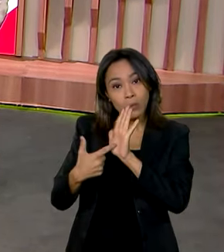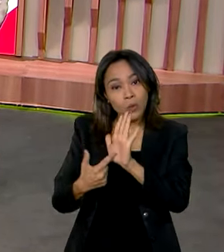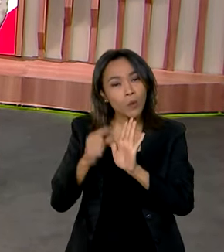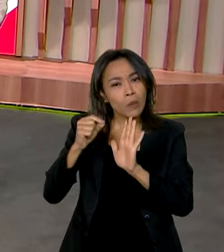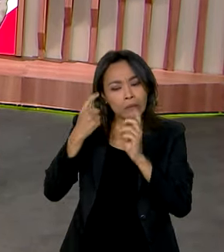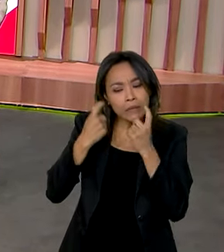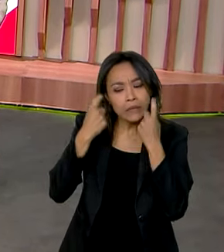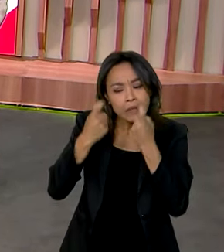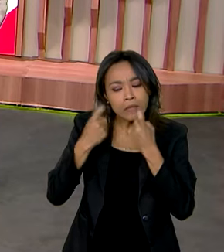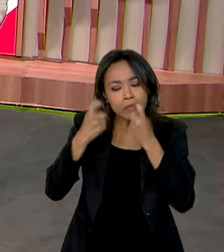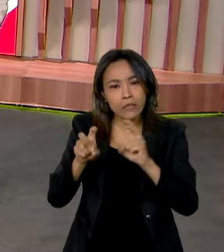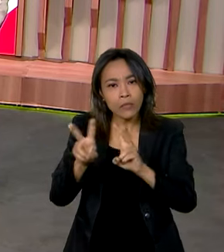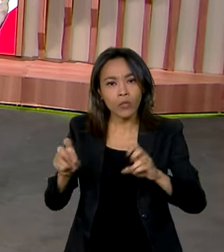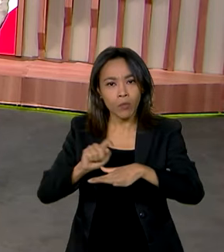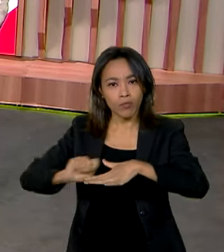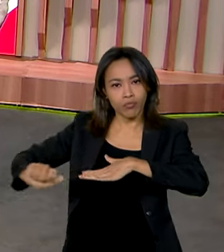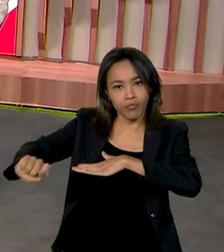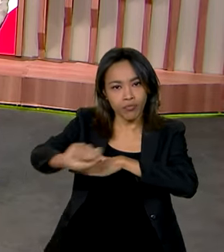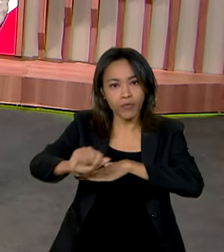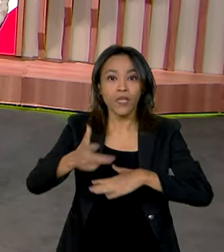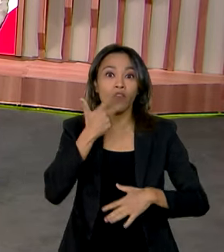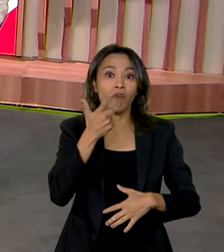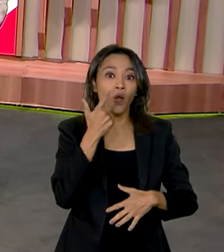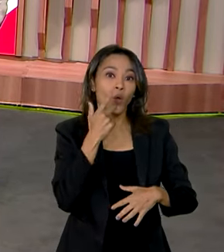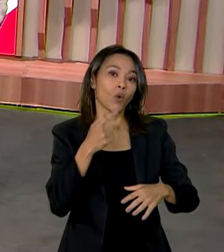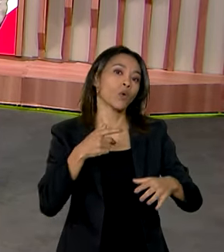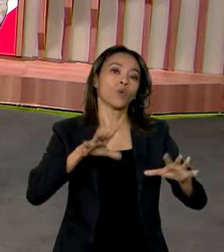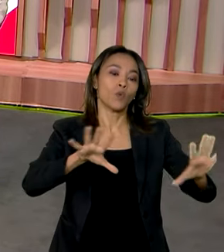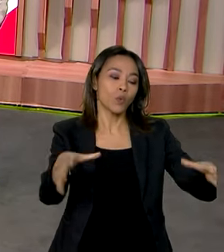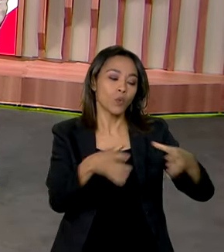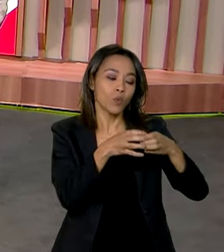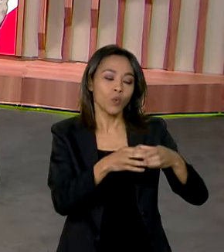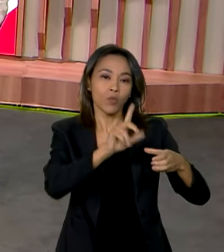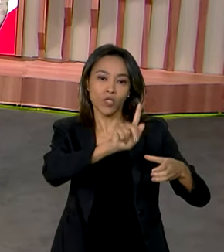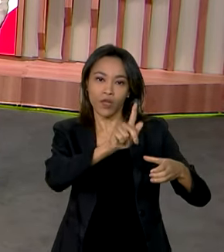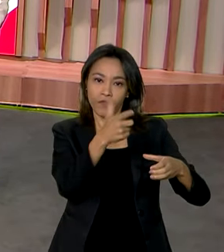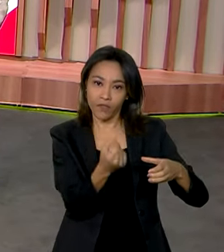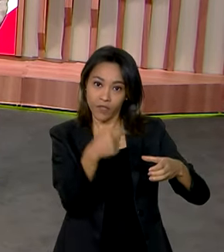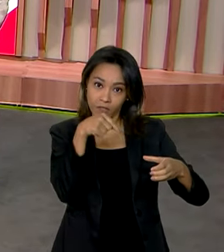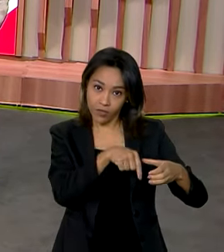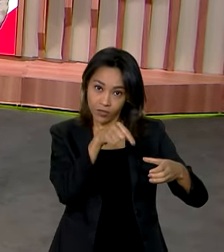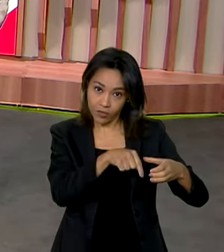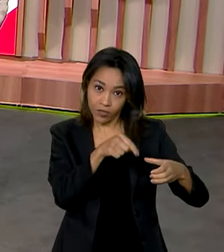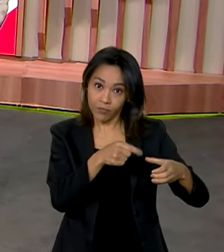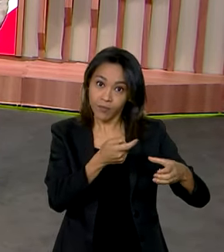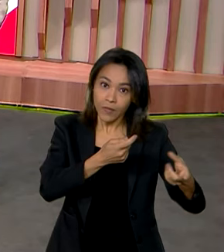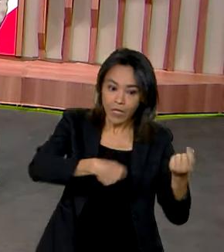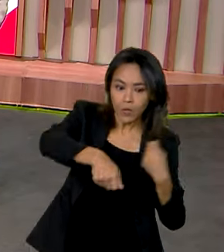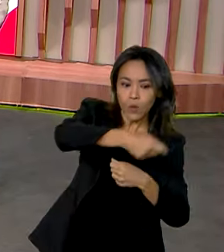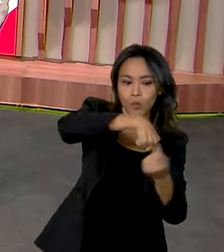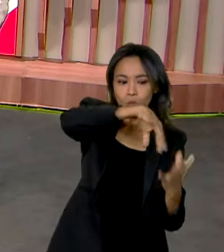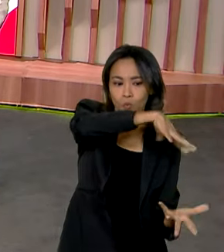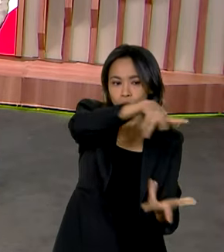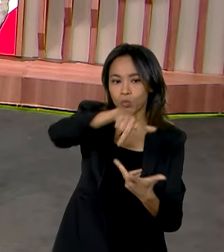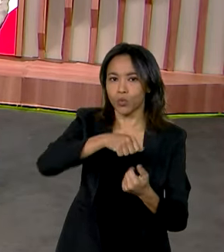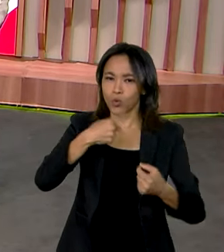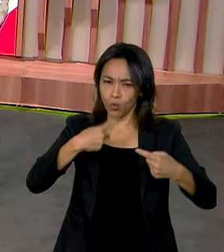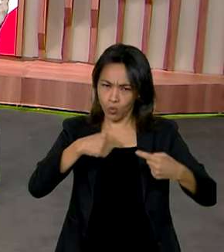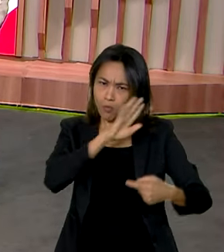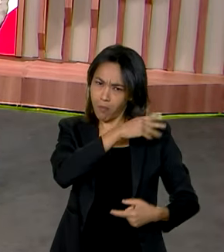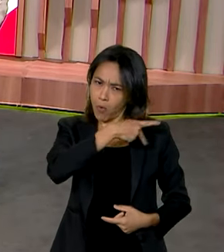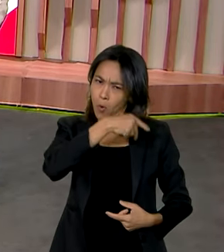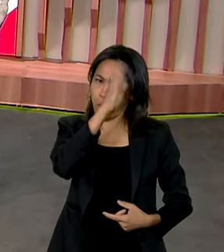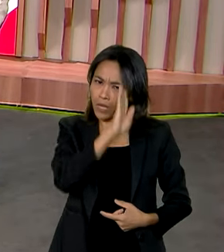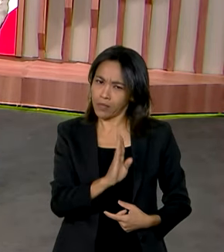e lembrou que o G20, o grupo das 20 maiores economias do mundo, está discutindo isso. O Brasil está presidindo o